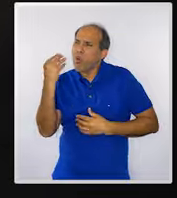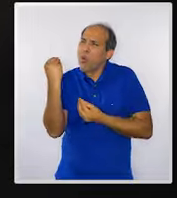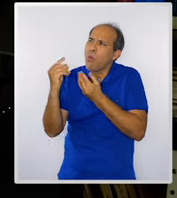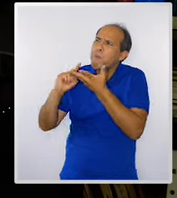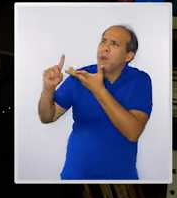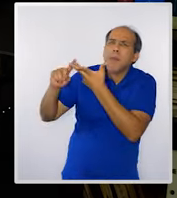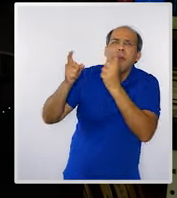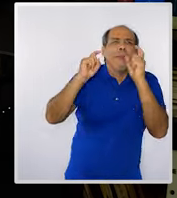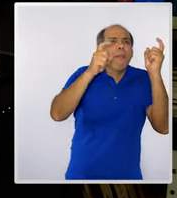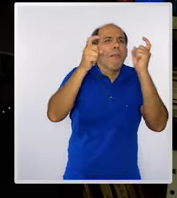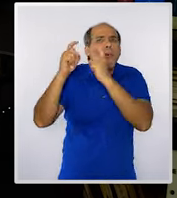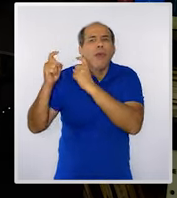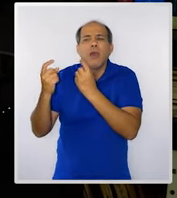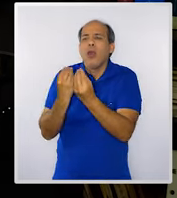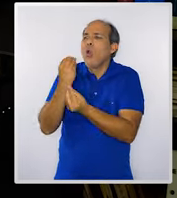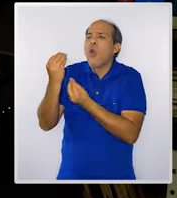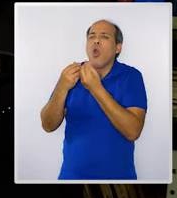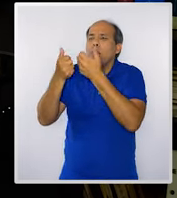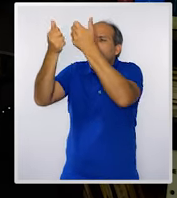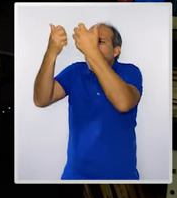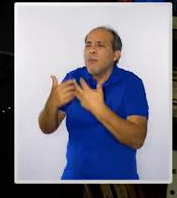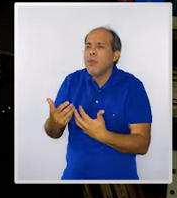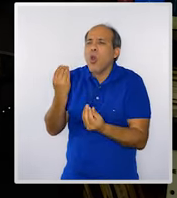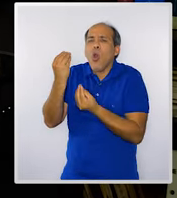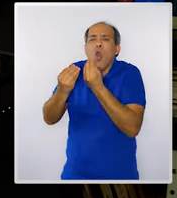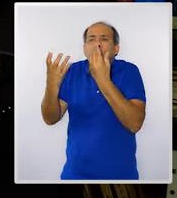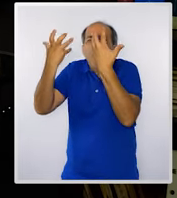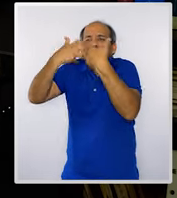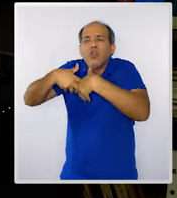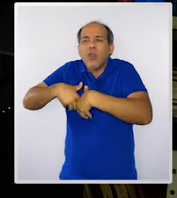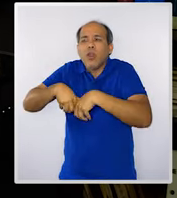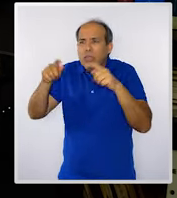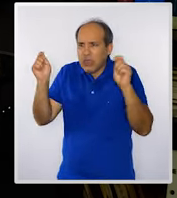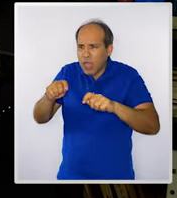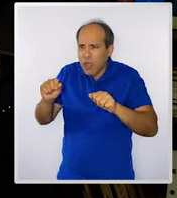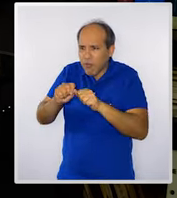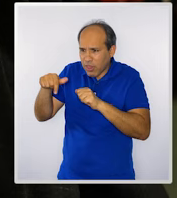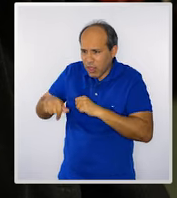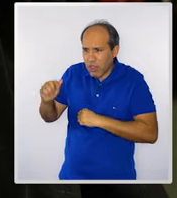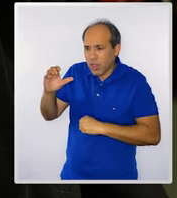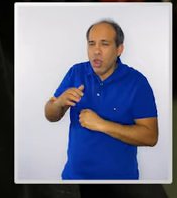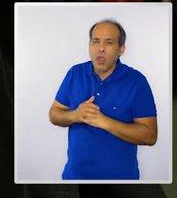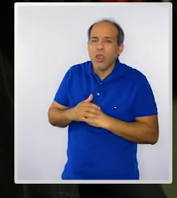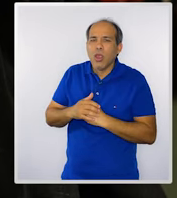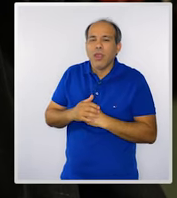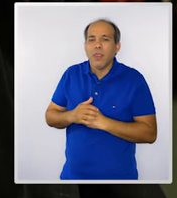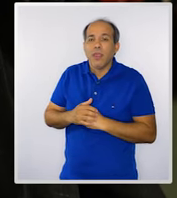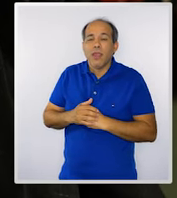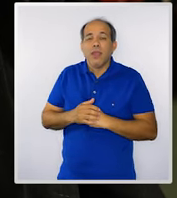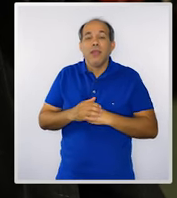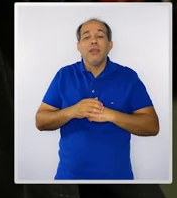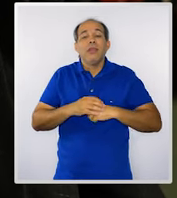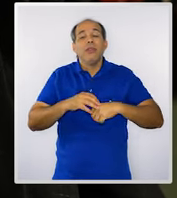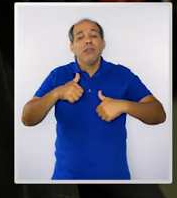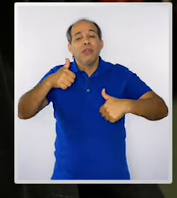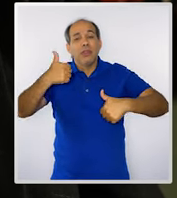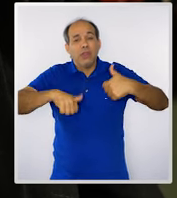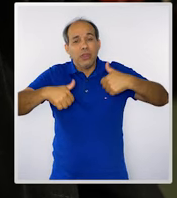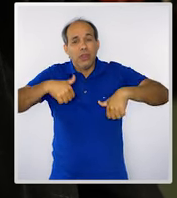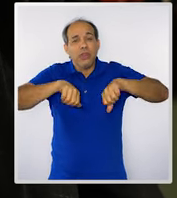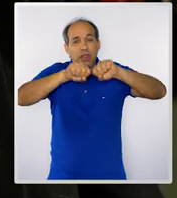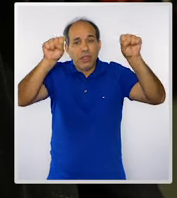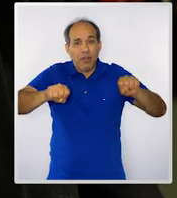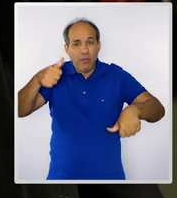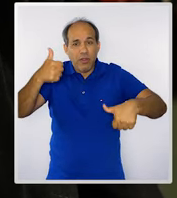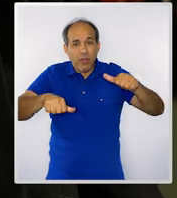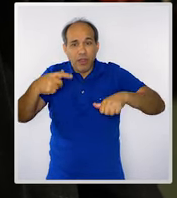E queria que você comentasse como funciona para que a gente possa implementar em Niterói. O sistema de avaliação da criança,